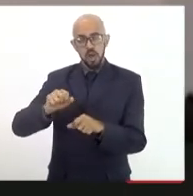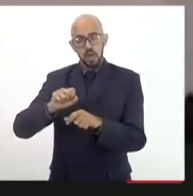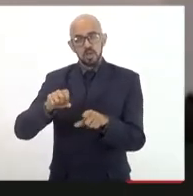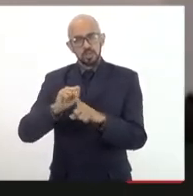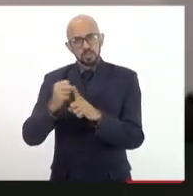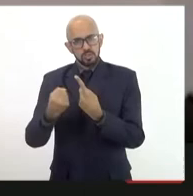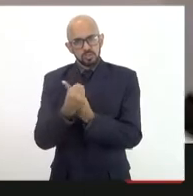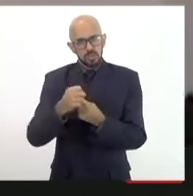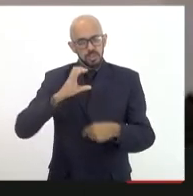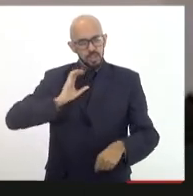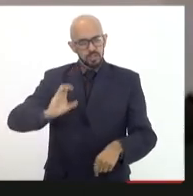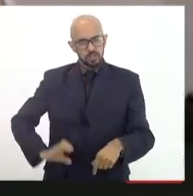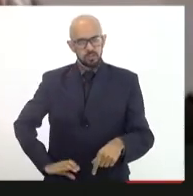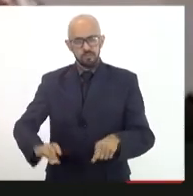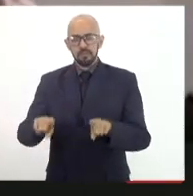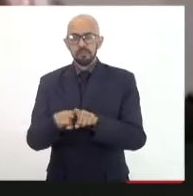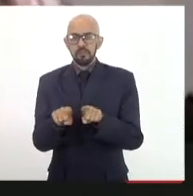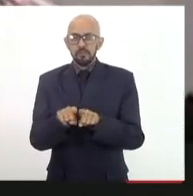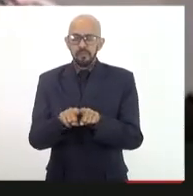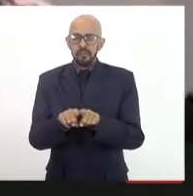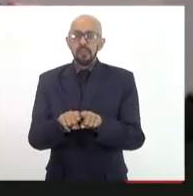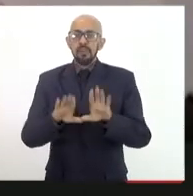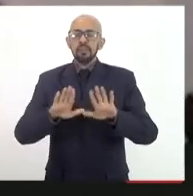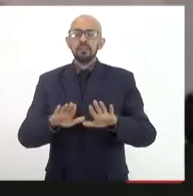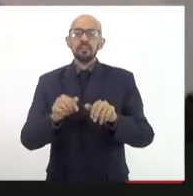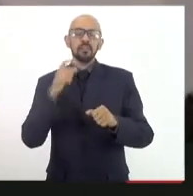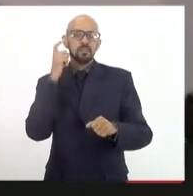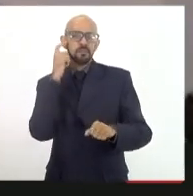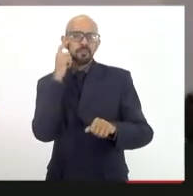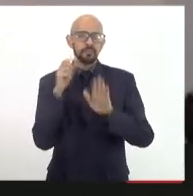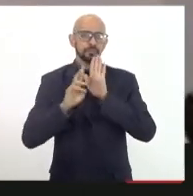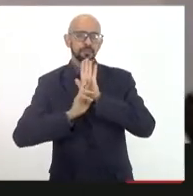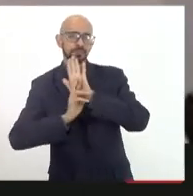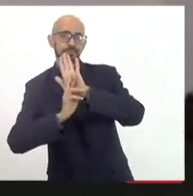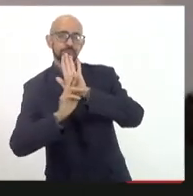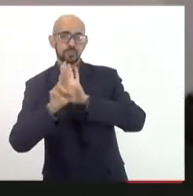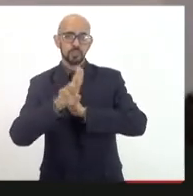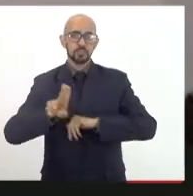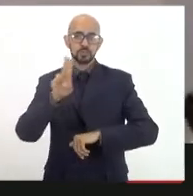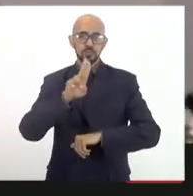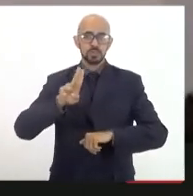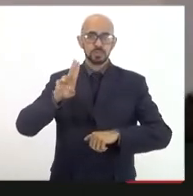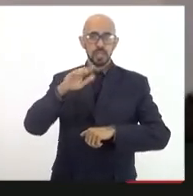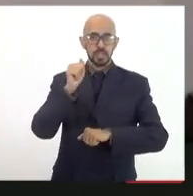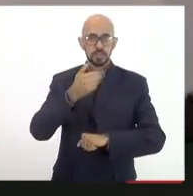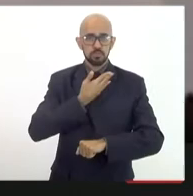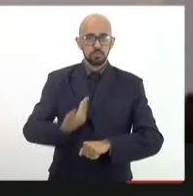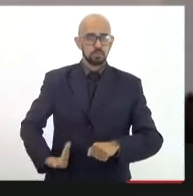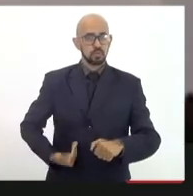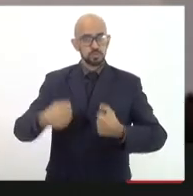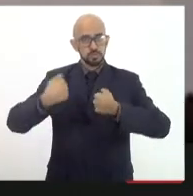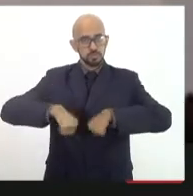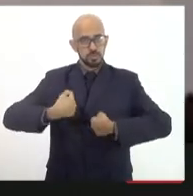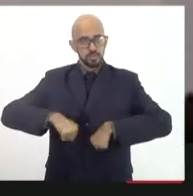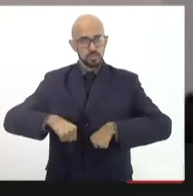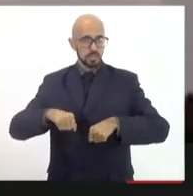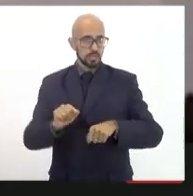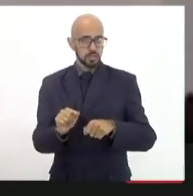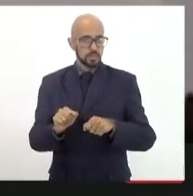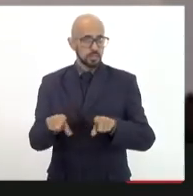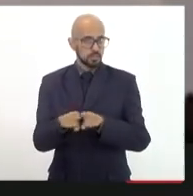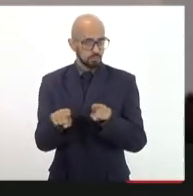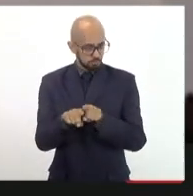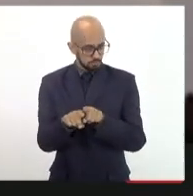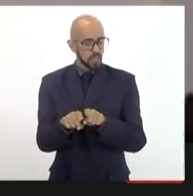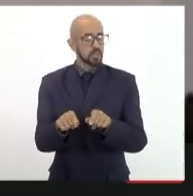Civil Consultivo, mas eu penso que uma representação das universidades deveriam estar, deveria estar